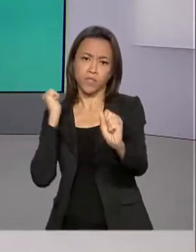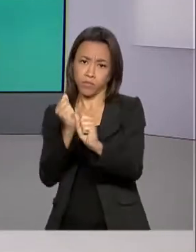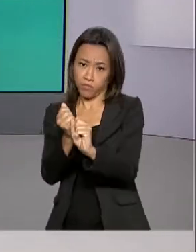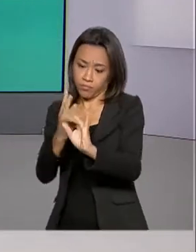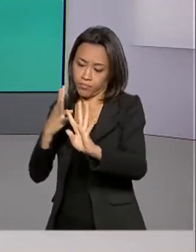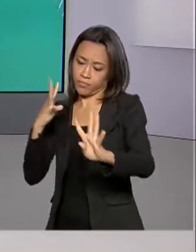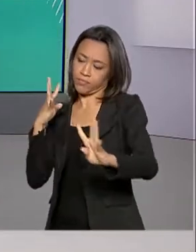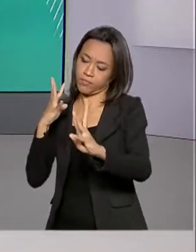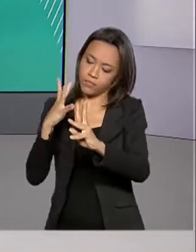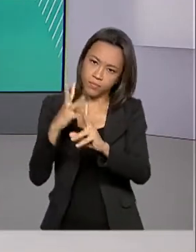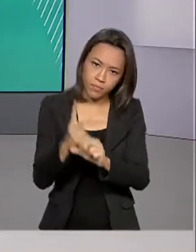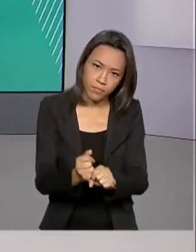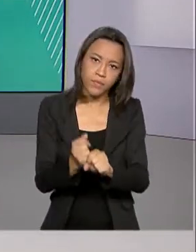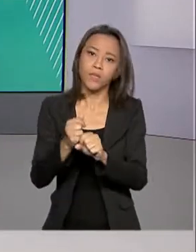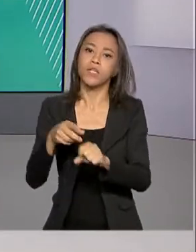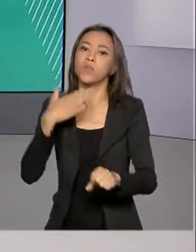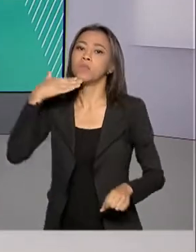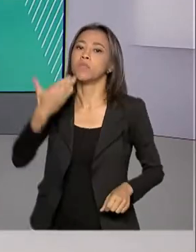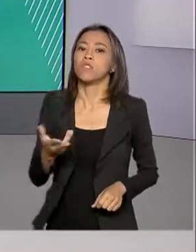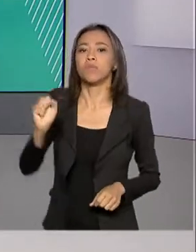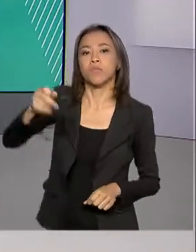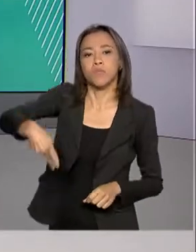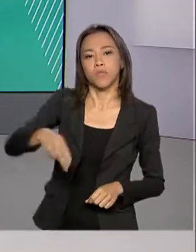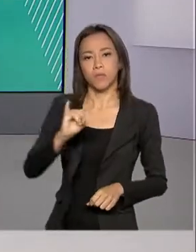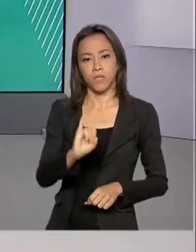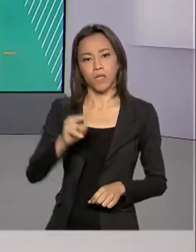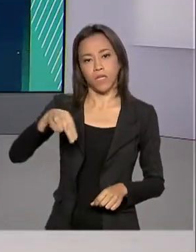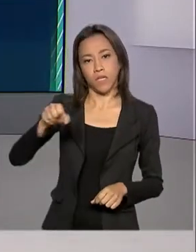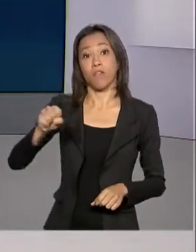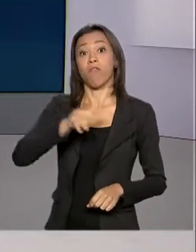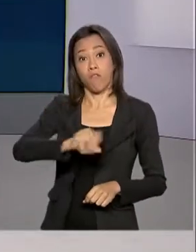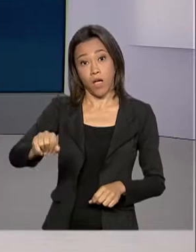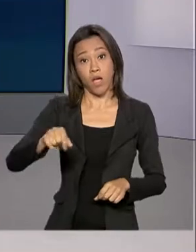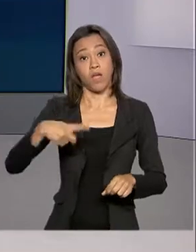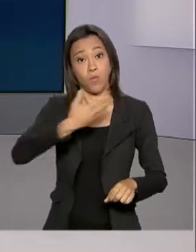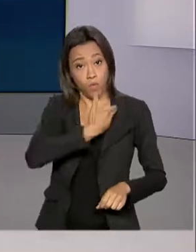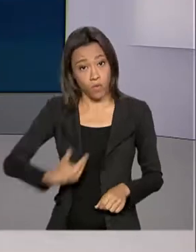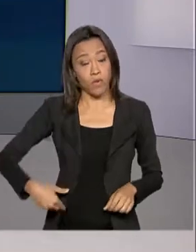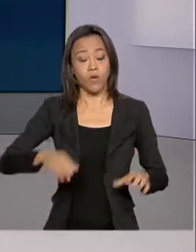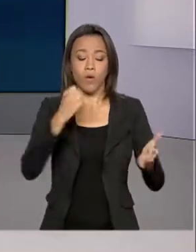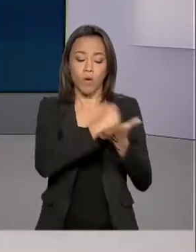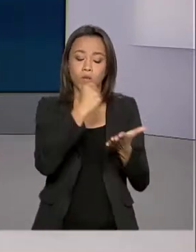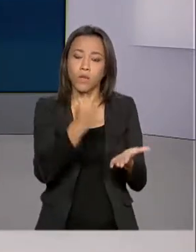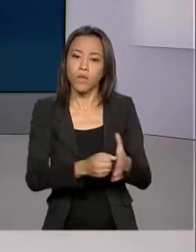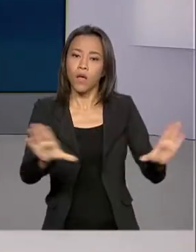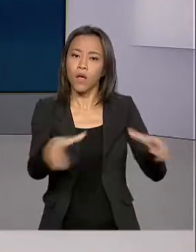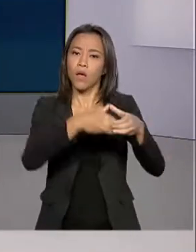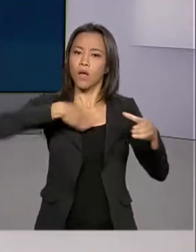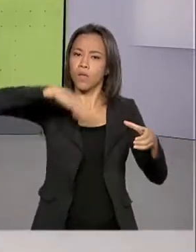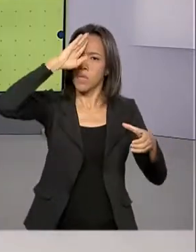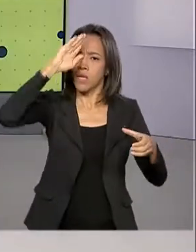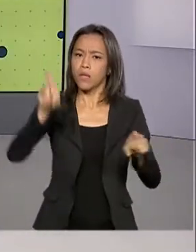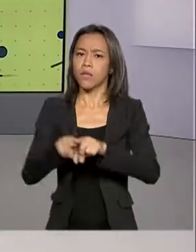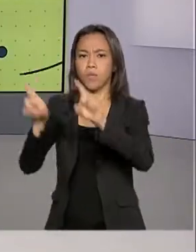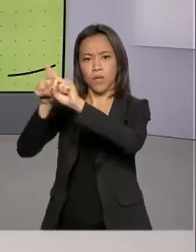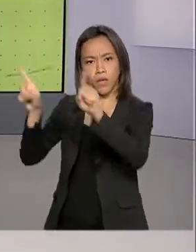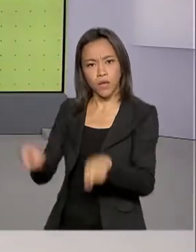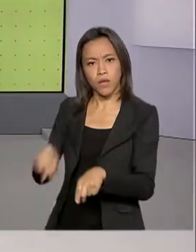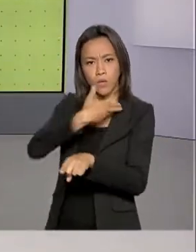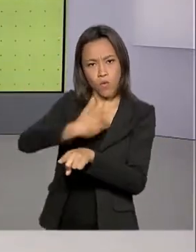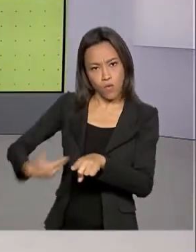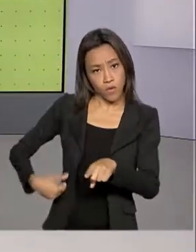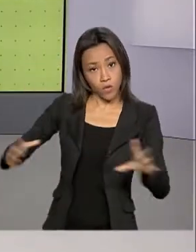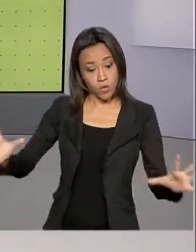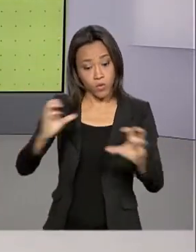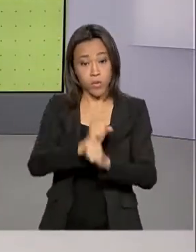no INSS, o governo vai contratar, além de militares, servidores aposentados do órgão. Ao todo, 7 mil pessoas vão